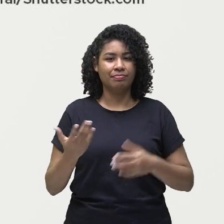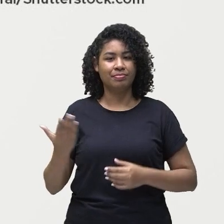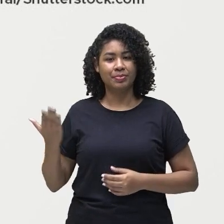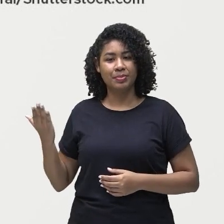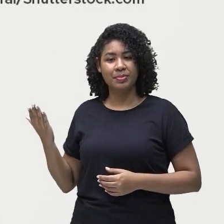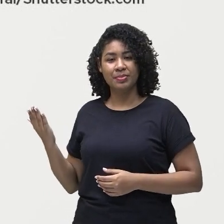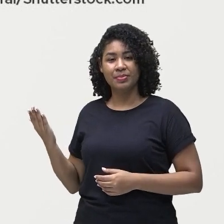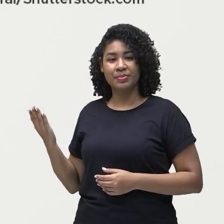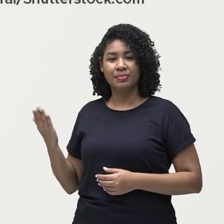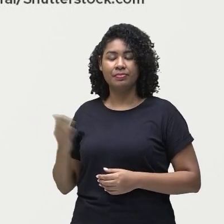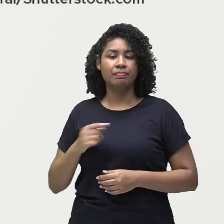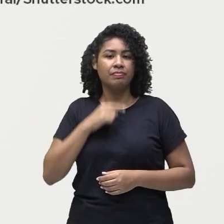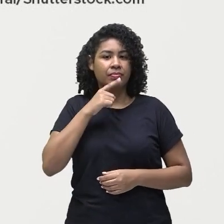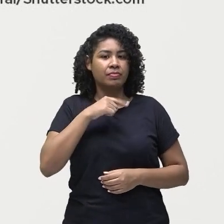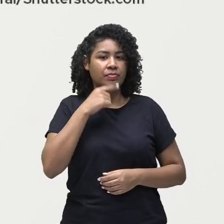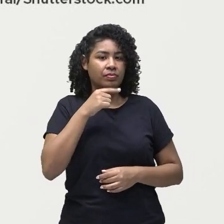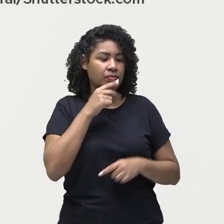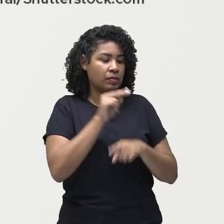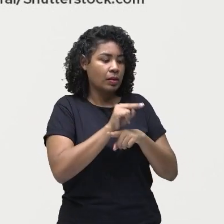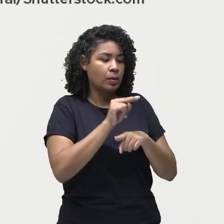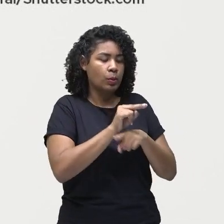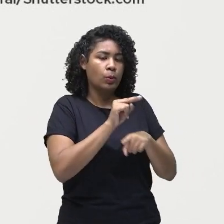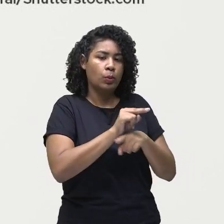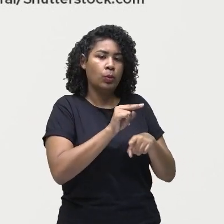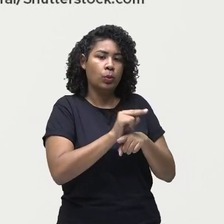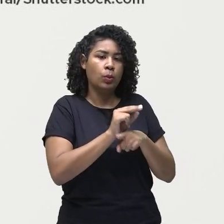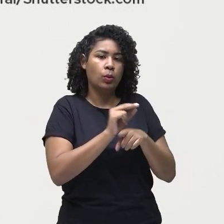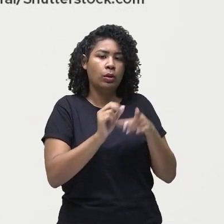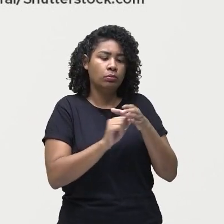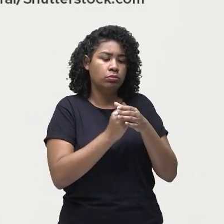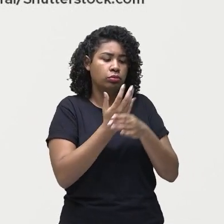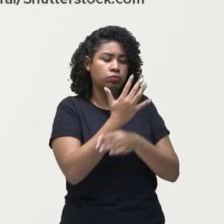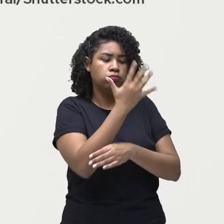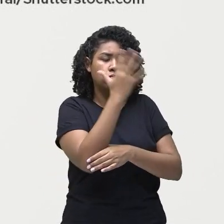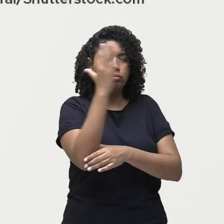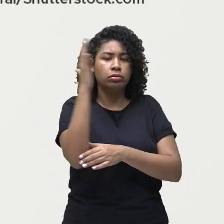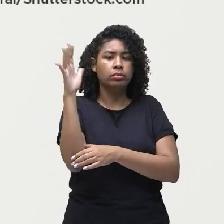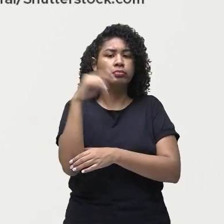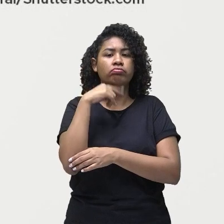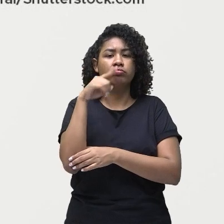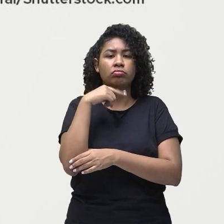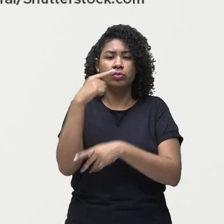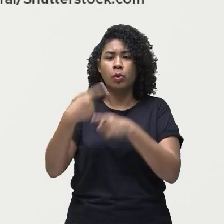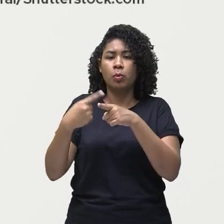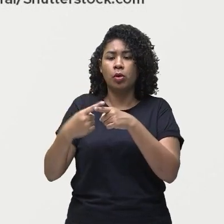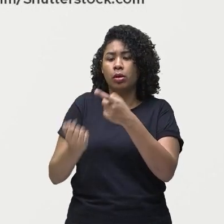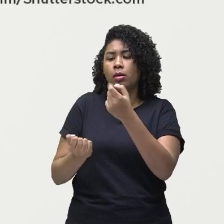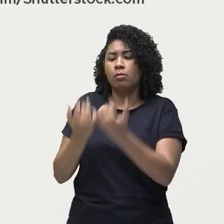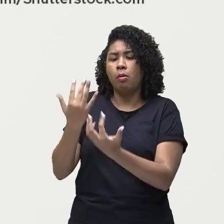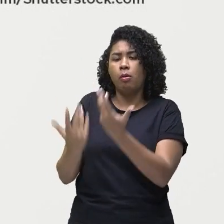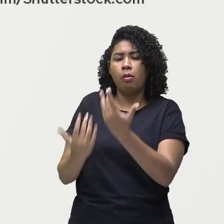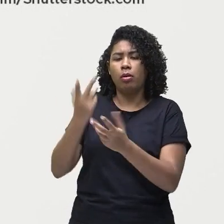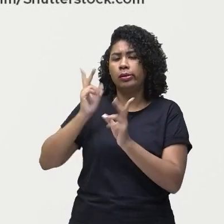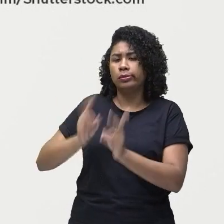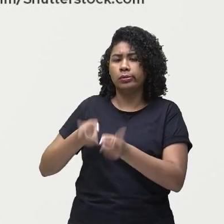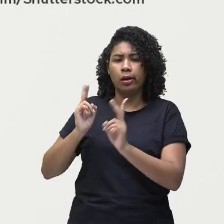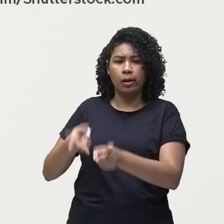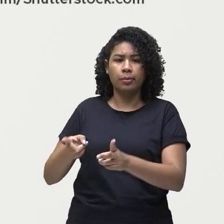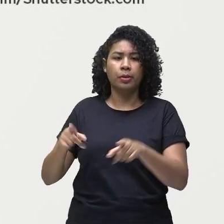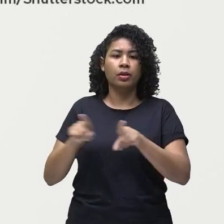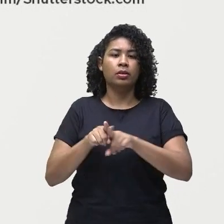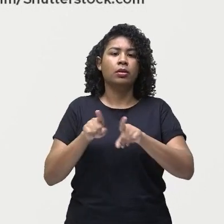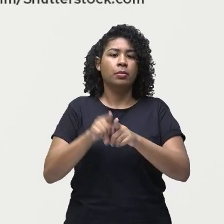produzir então não vai mais conseguir ter vegetação nesses locais maior frequência de